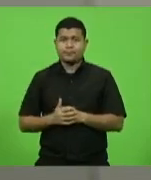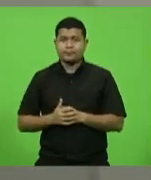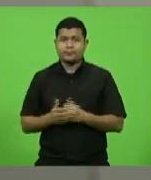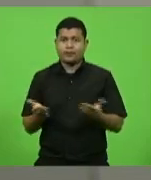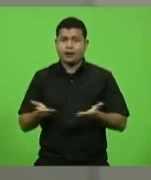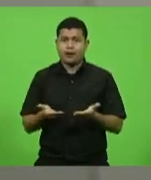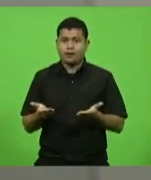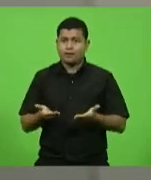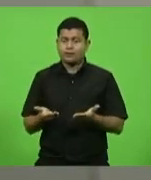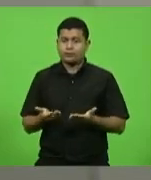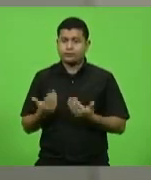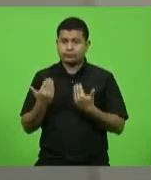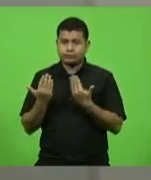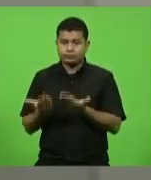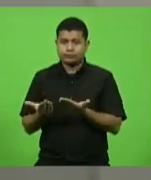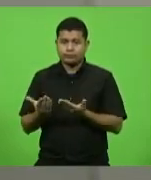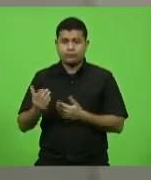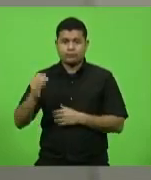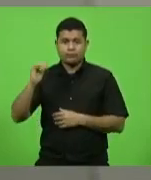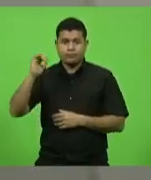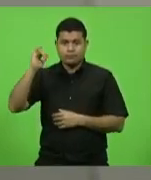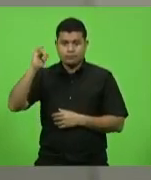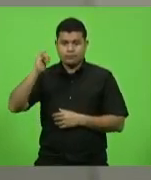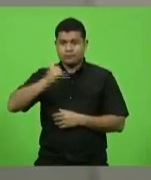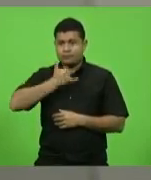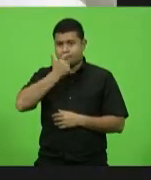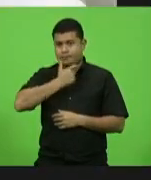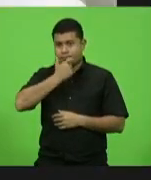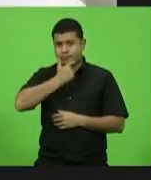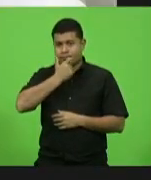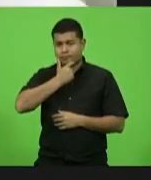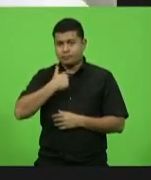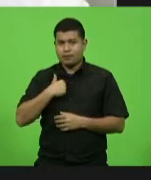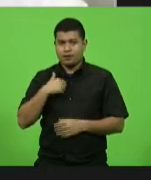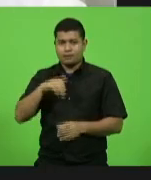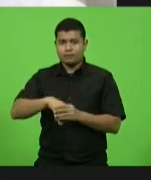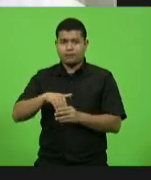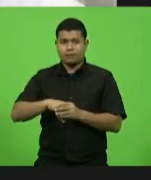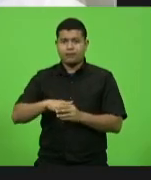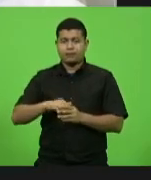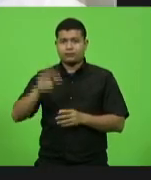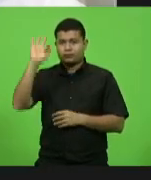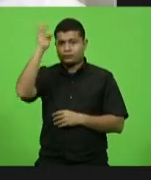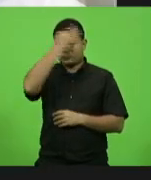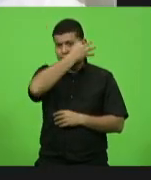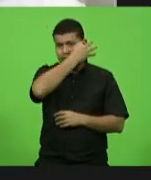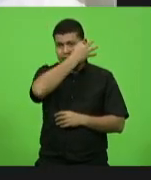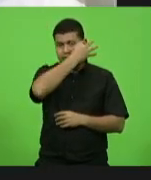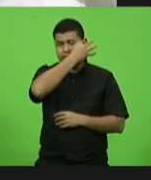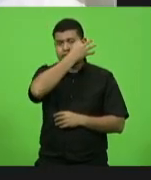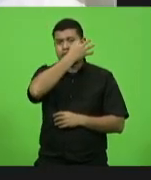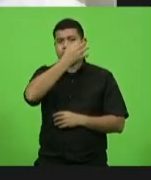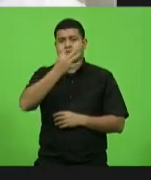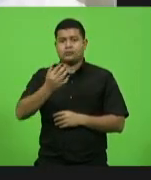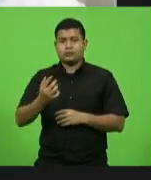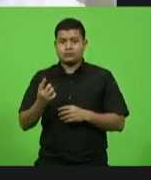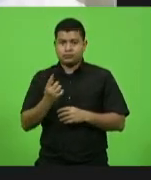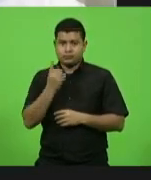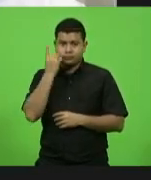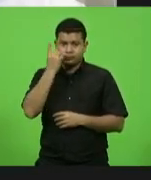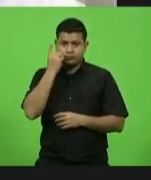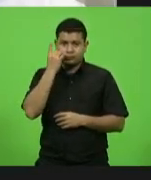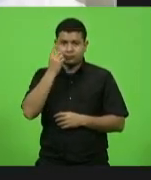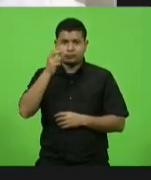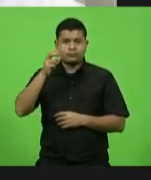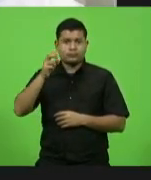como vota o deputado Jerry Comper? Voto o deputado Fabiano da Luz, voto o deputado Marcos Vieira,